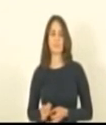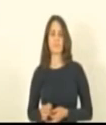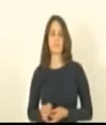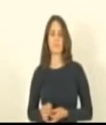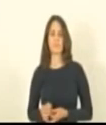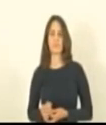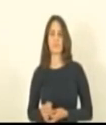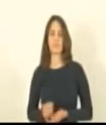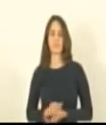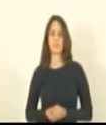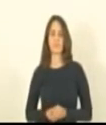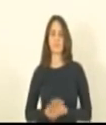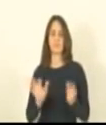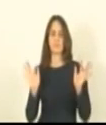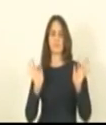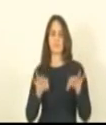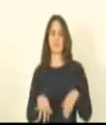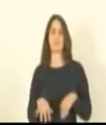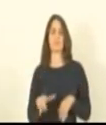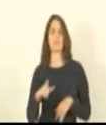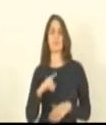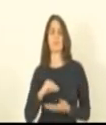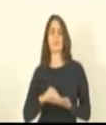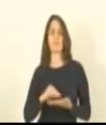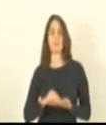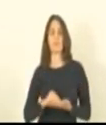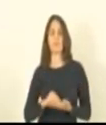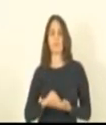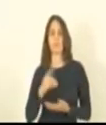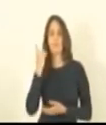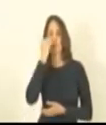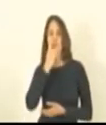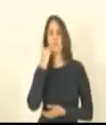vamos finalizar então faltando deputado Pablo Muribeca